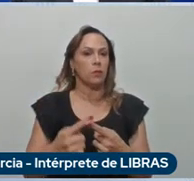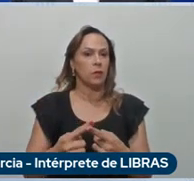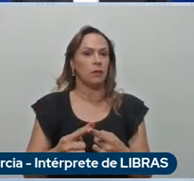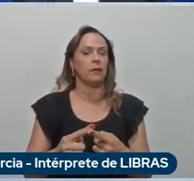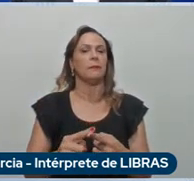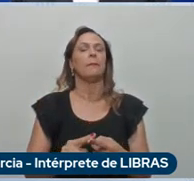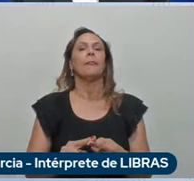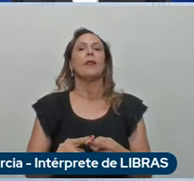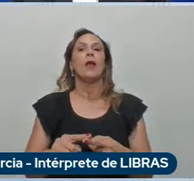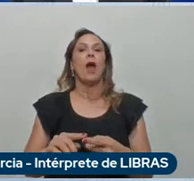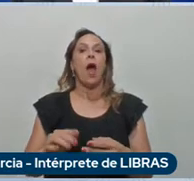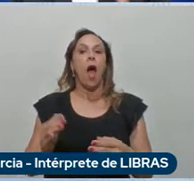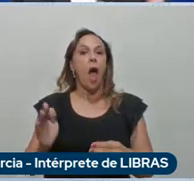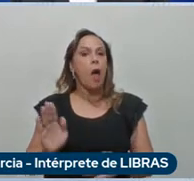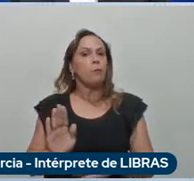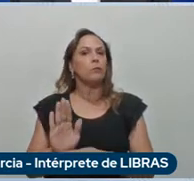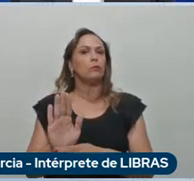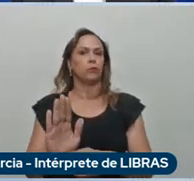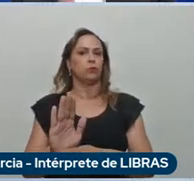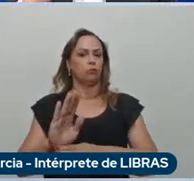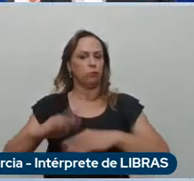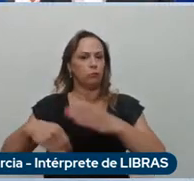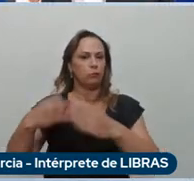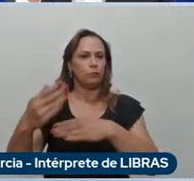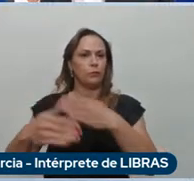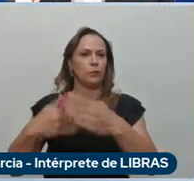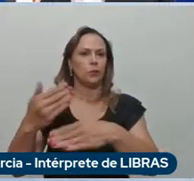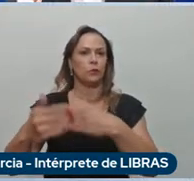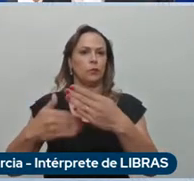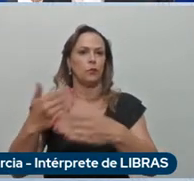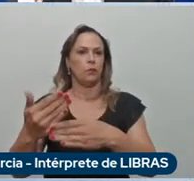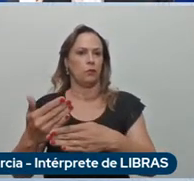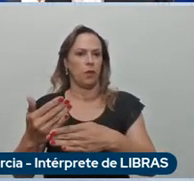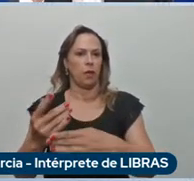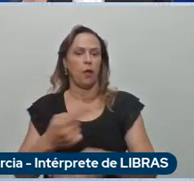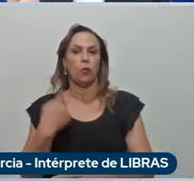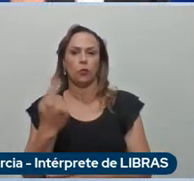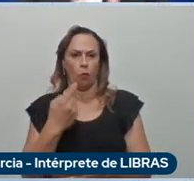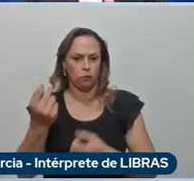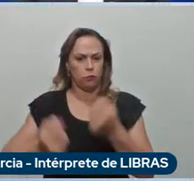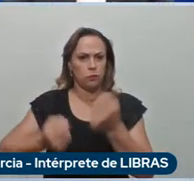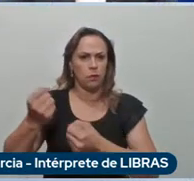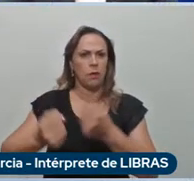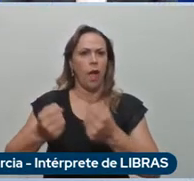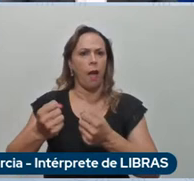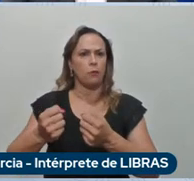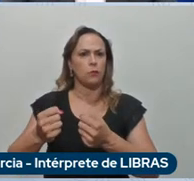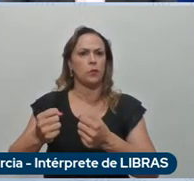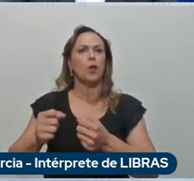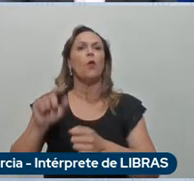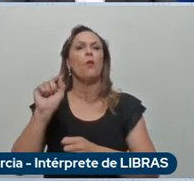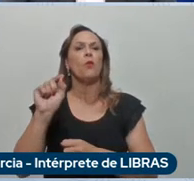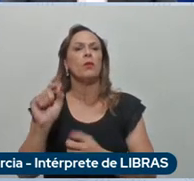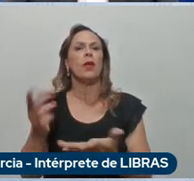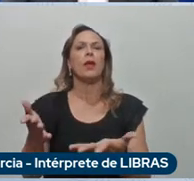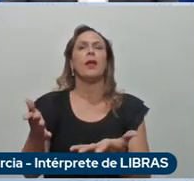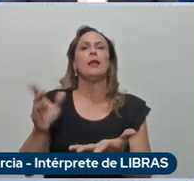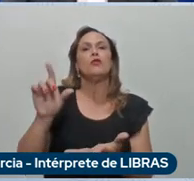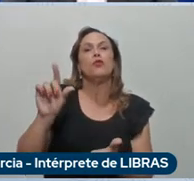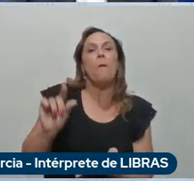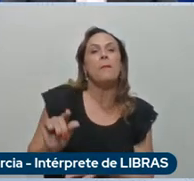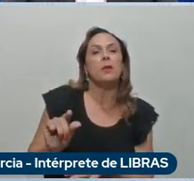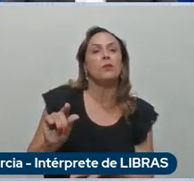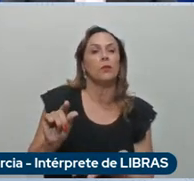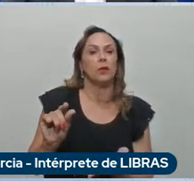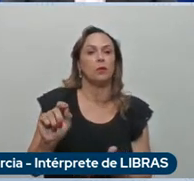para desenvolver os nossos carros minimizando por exemplo aquilo que é